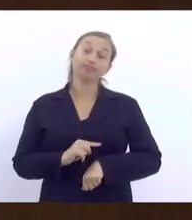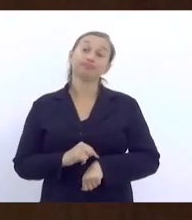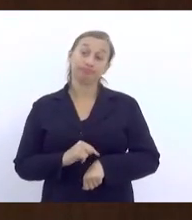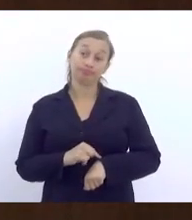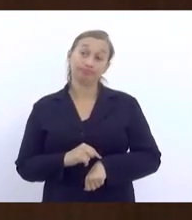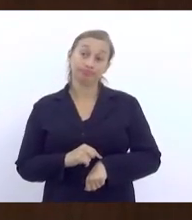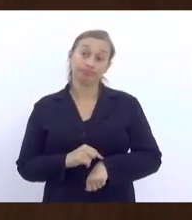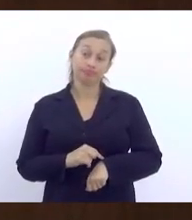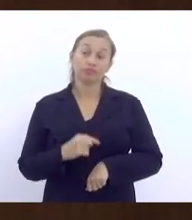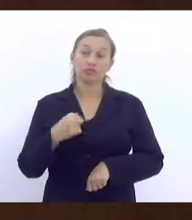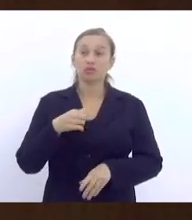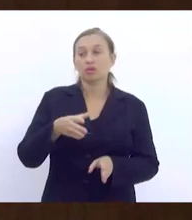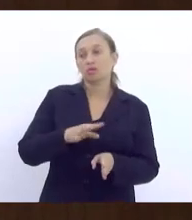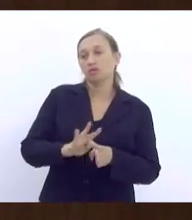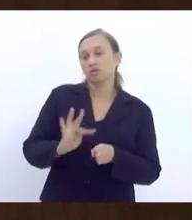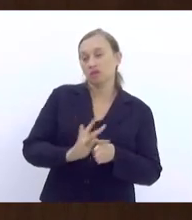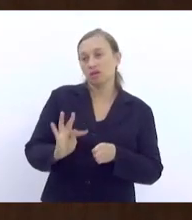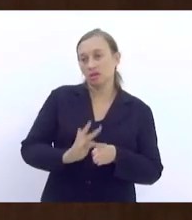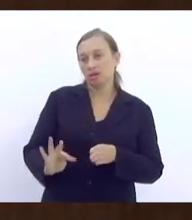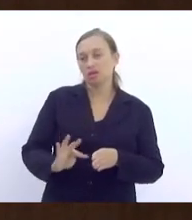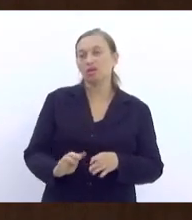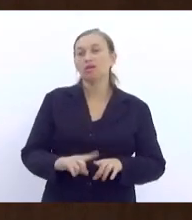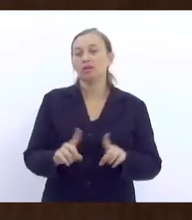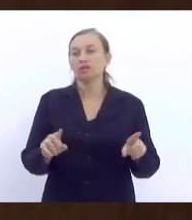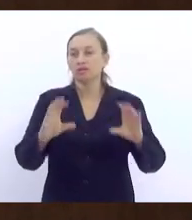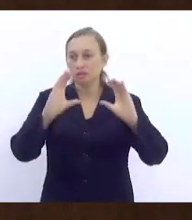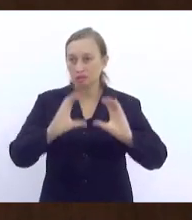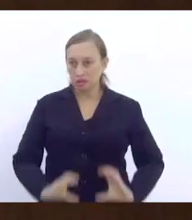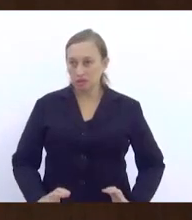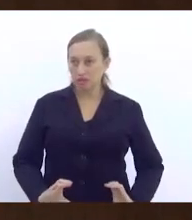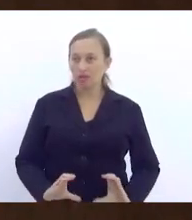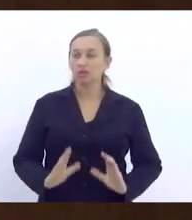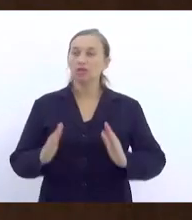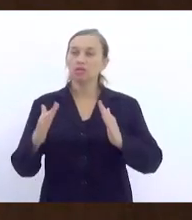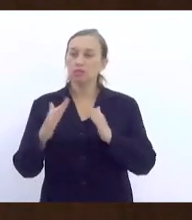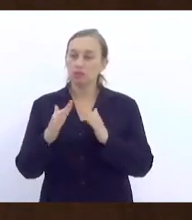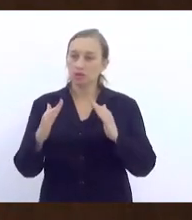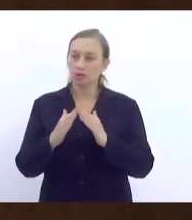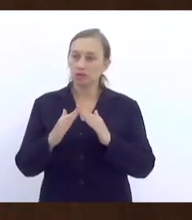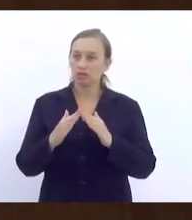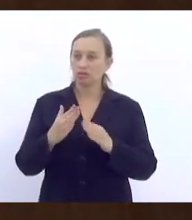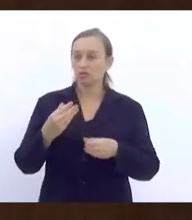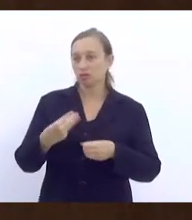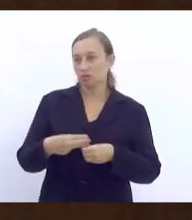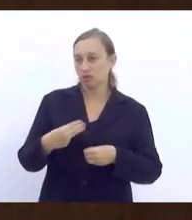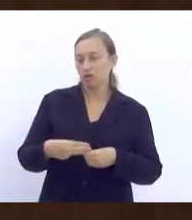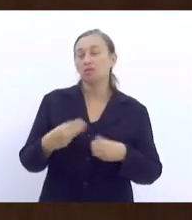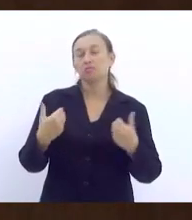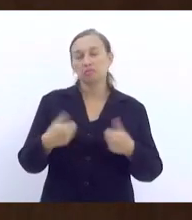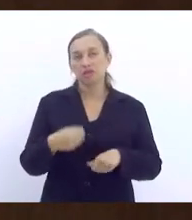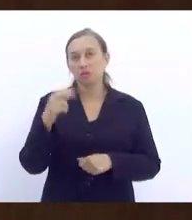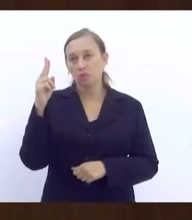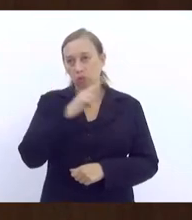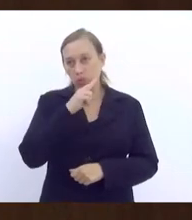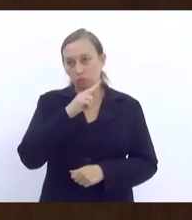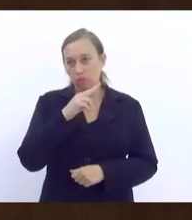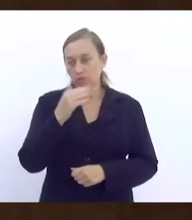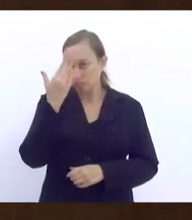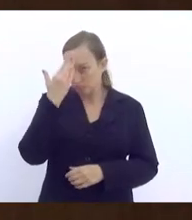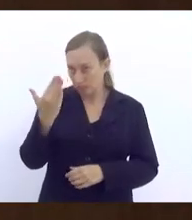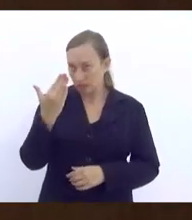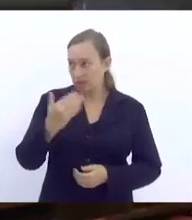Eu falo como conselheiro tutelar, mas eu falo como cidadão e morador do meu município. Nós precisamos com urgência. Está bom?